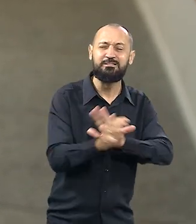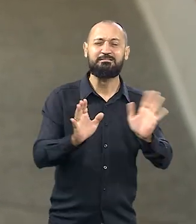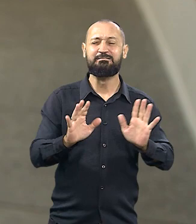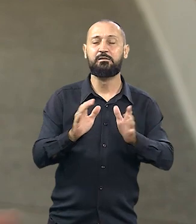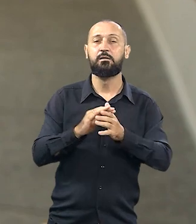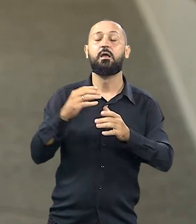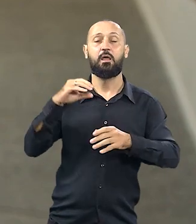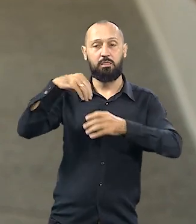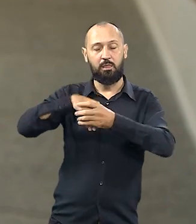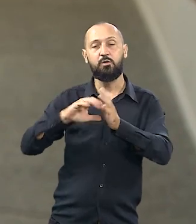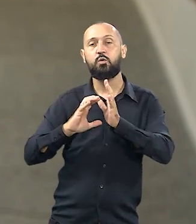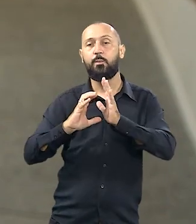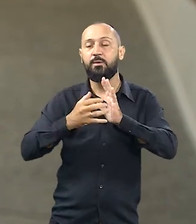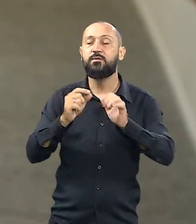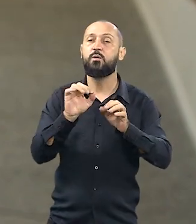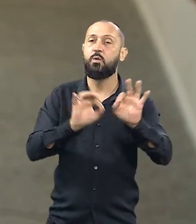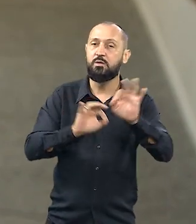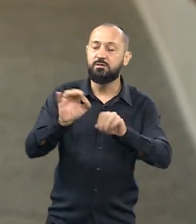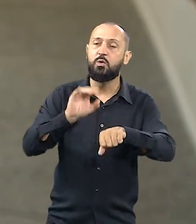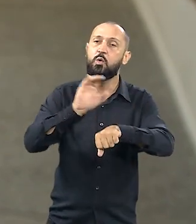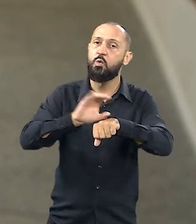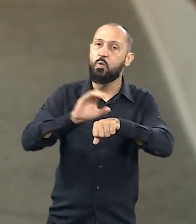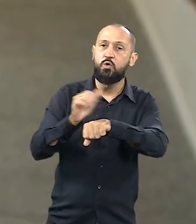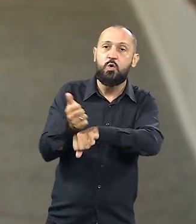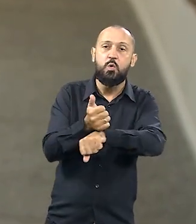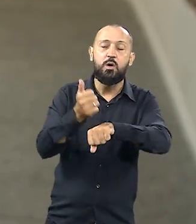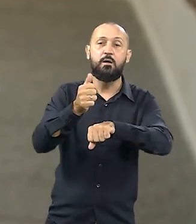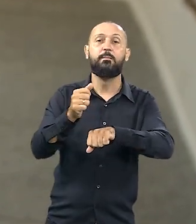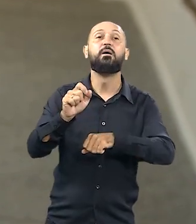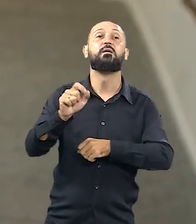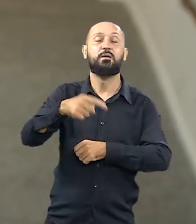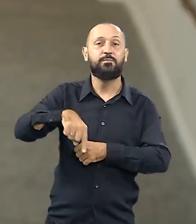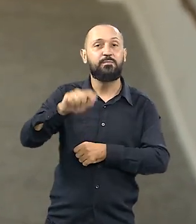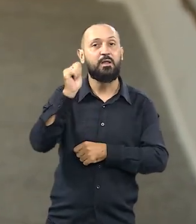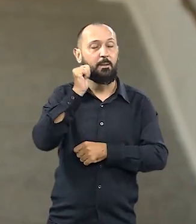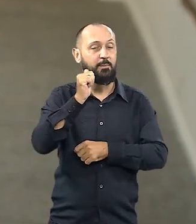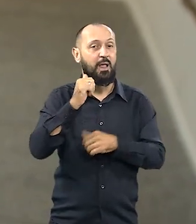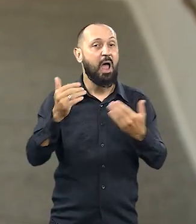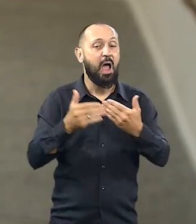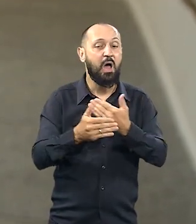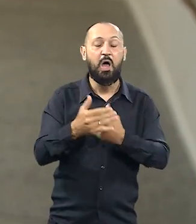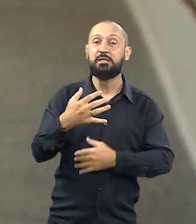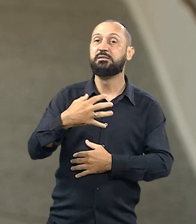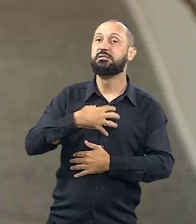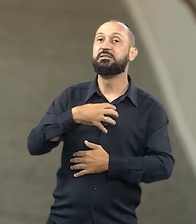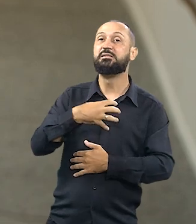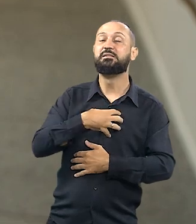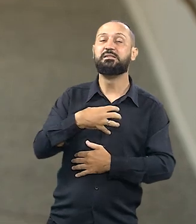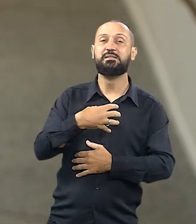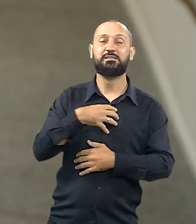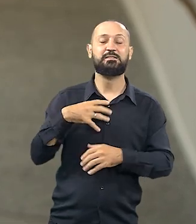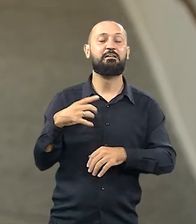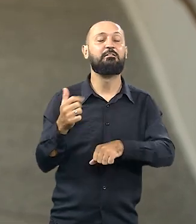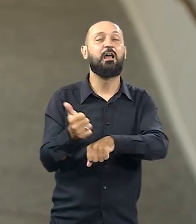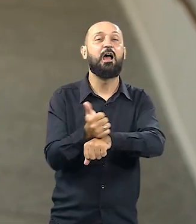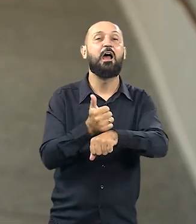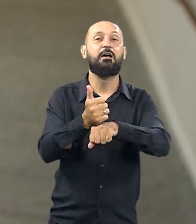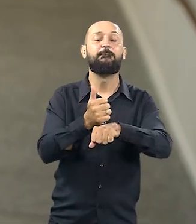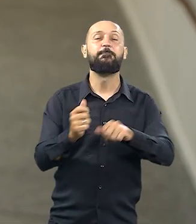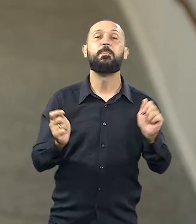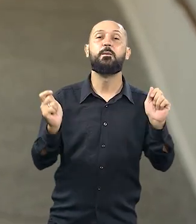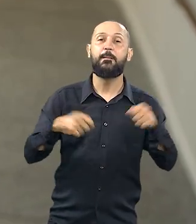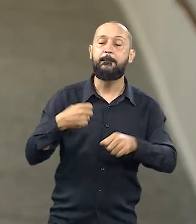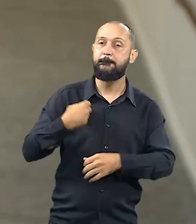temos feito, inclusive, no nosso partido, a gente tem feito curso de qualificação para que essas mulheres também se sintam na